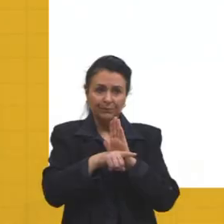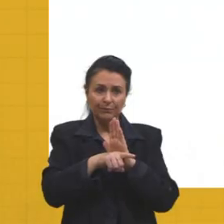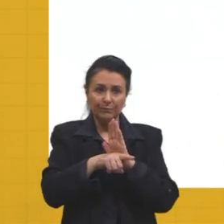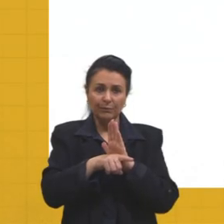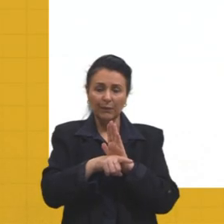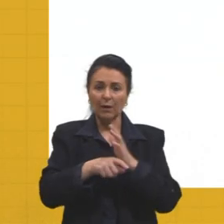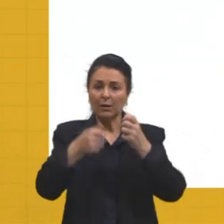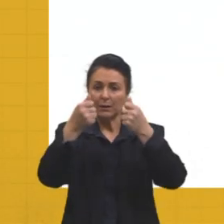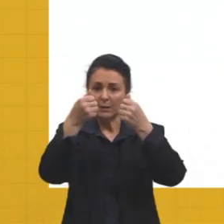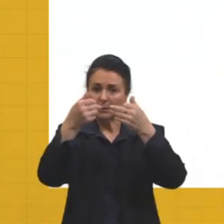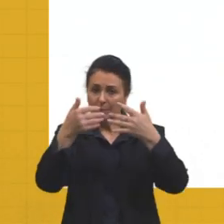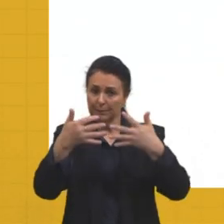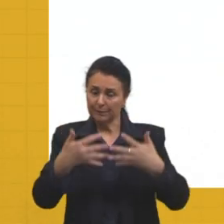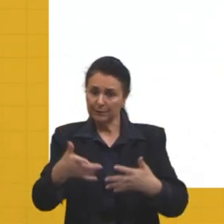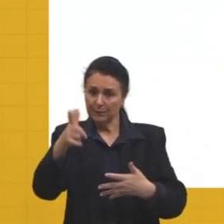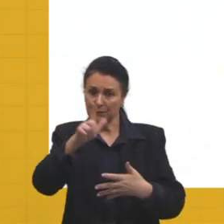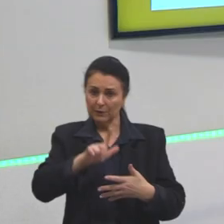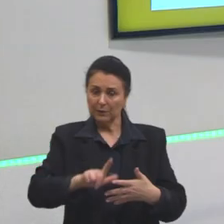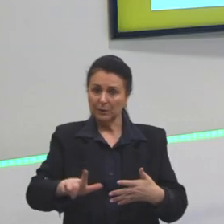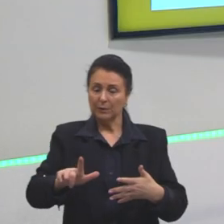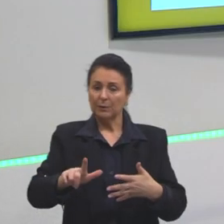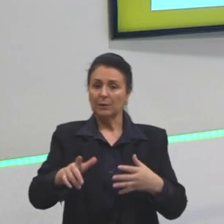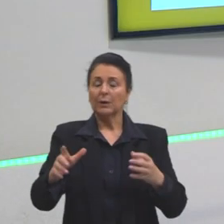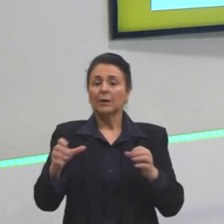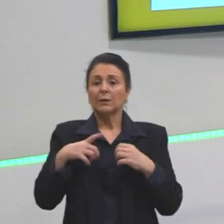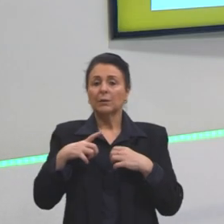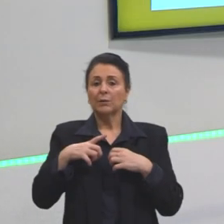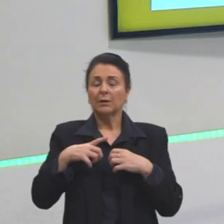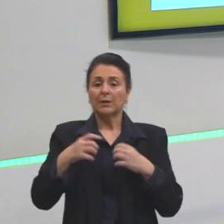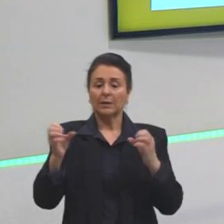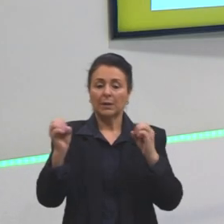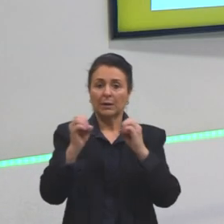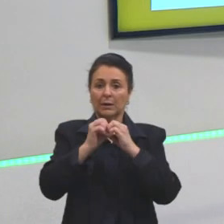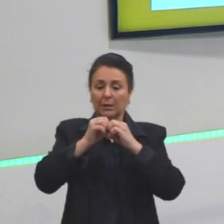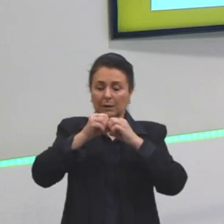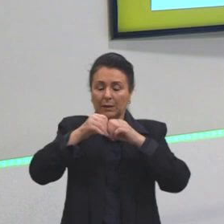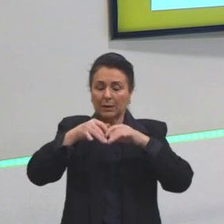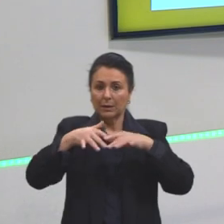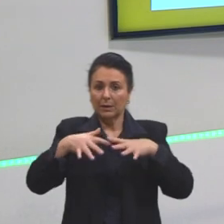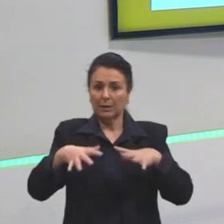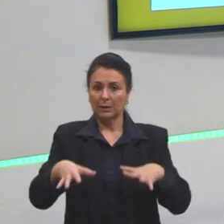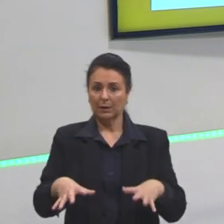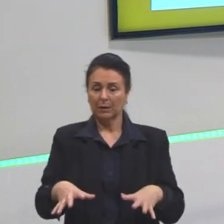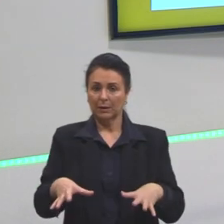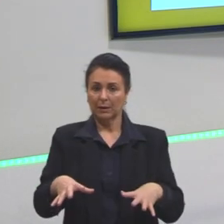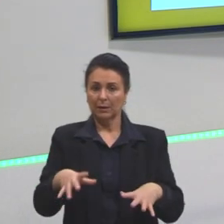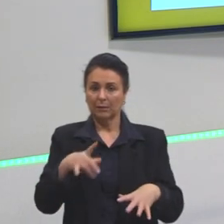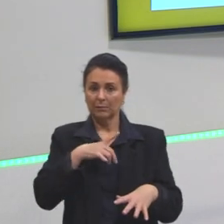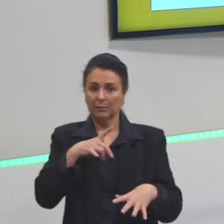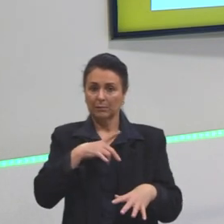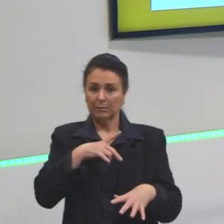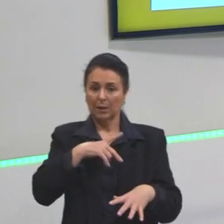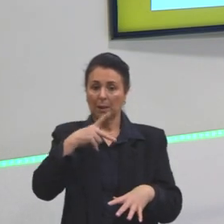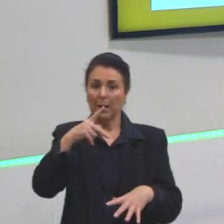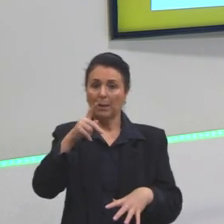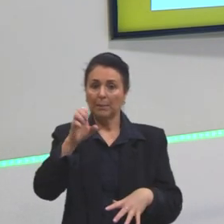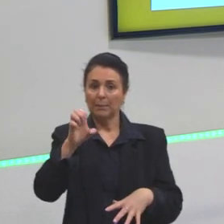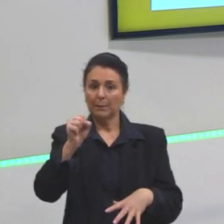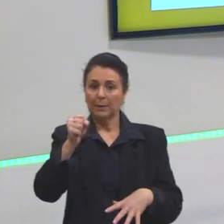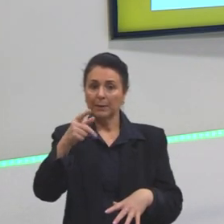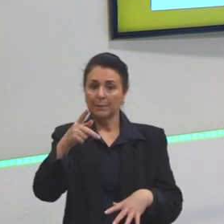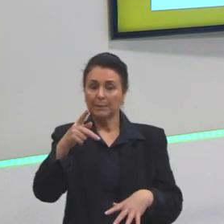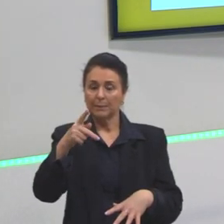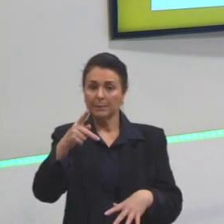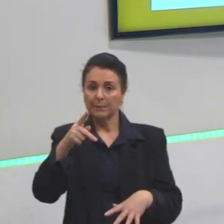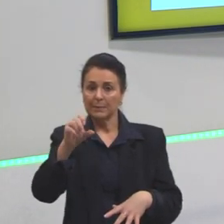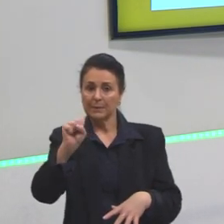fala, gente, na enzima digestiva, pepsina. Essa é a palavra-chave da questão. A pepsina,